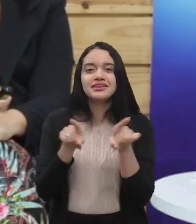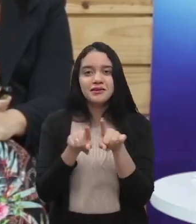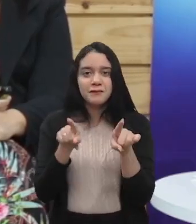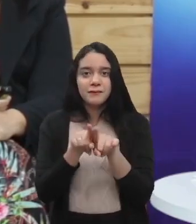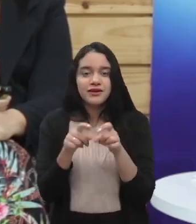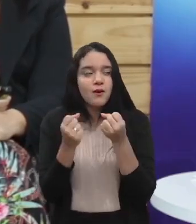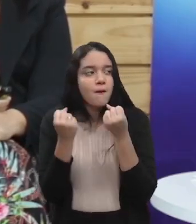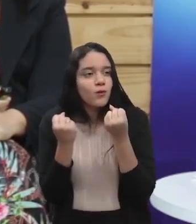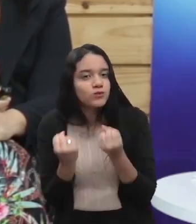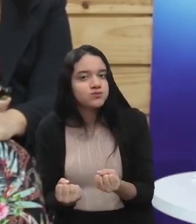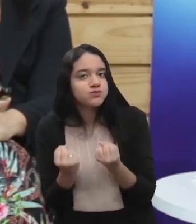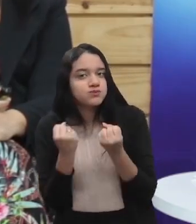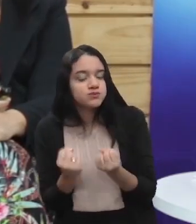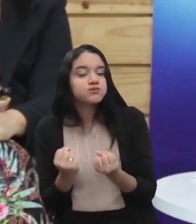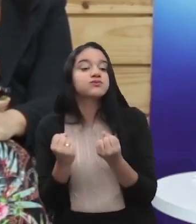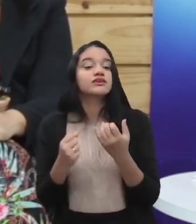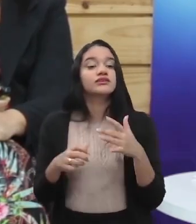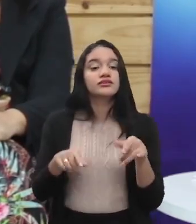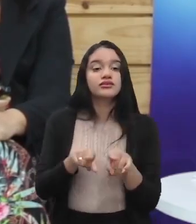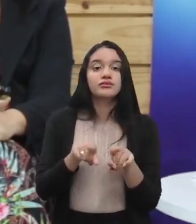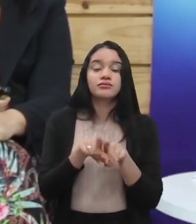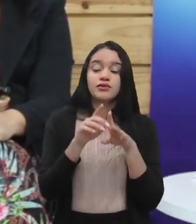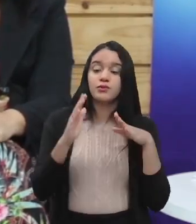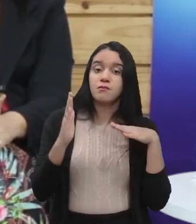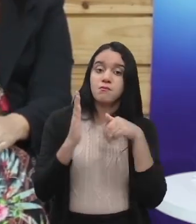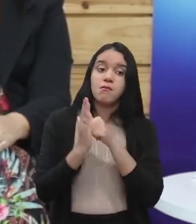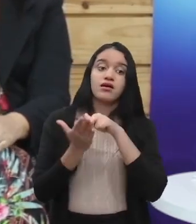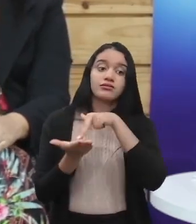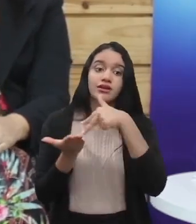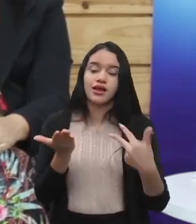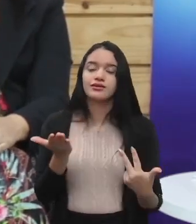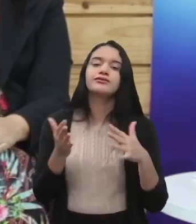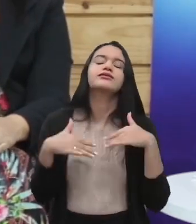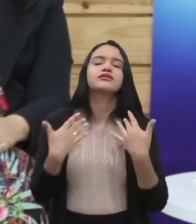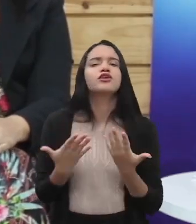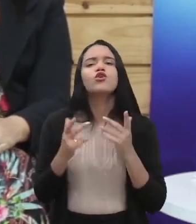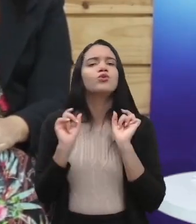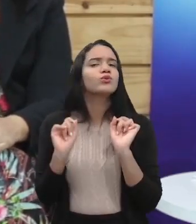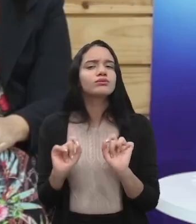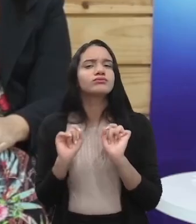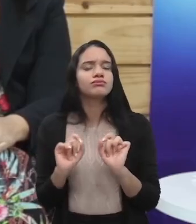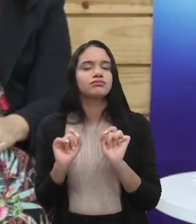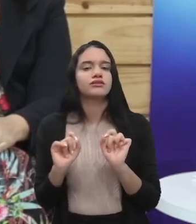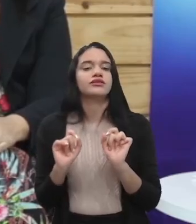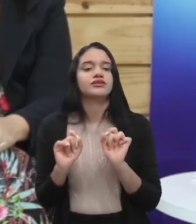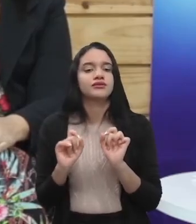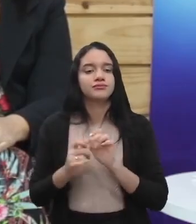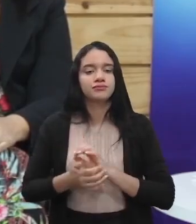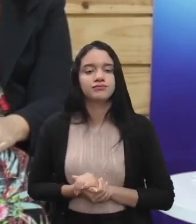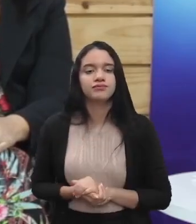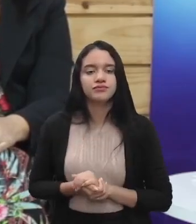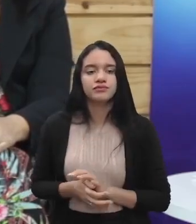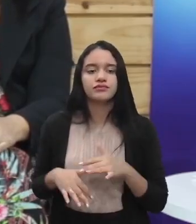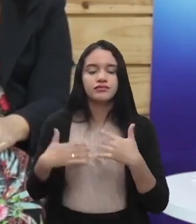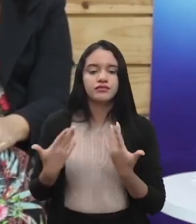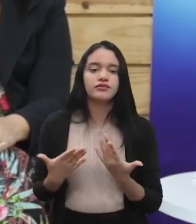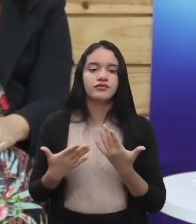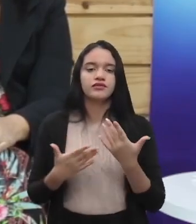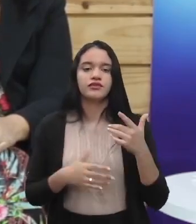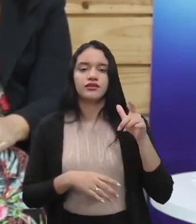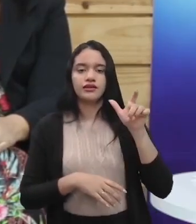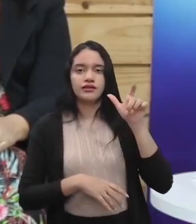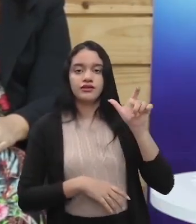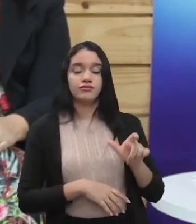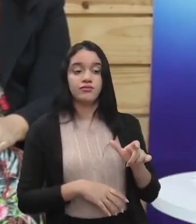colaborador quanto o peso gerado pelo impacto da queda. Então, o que seria esse ponto fixo? É quando o colaborador fica